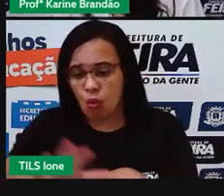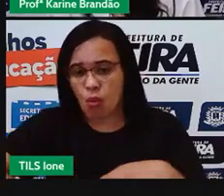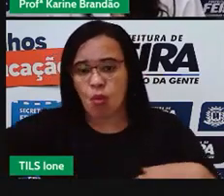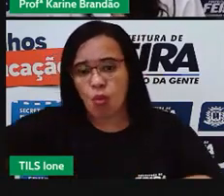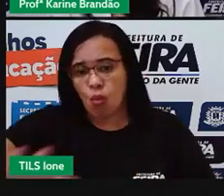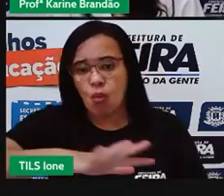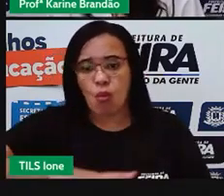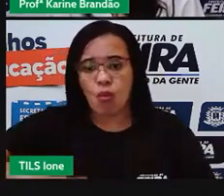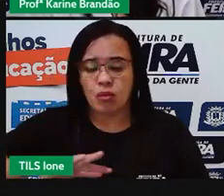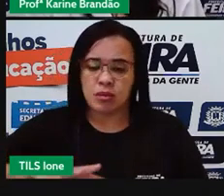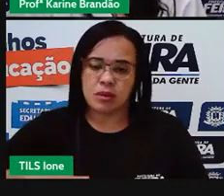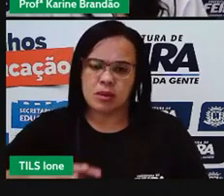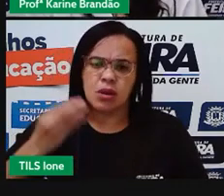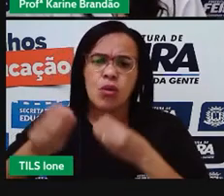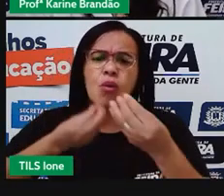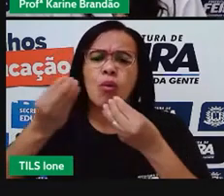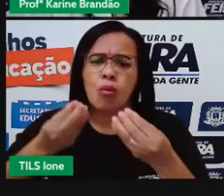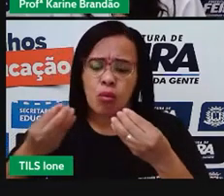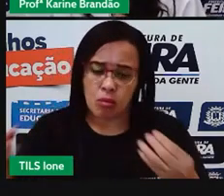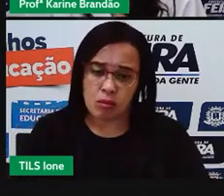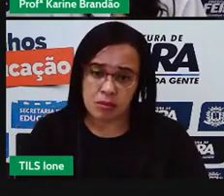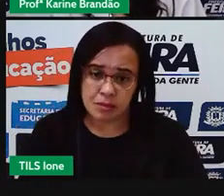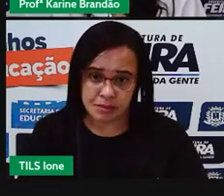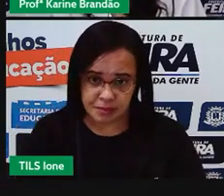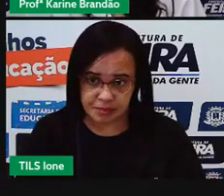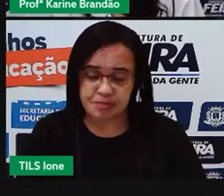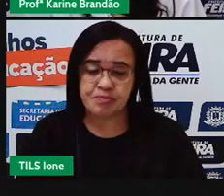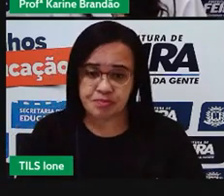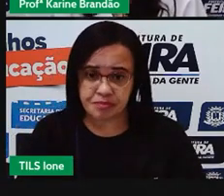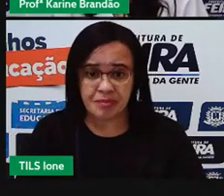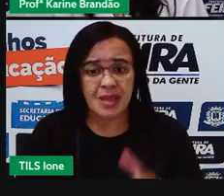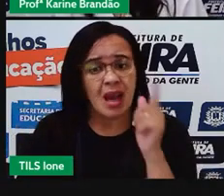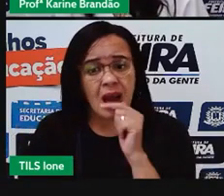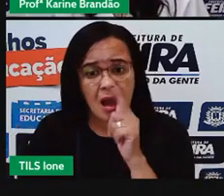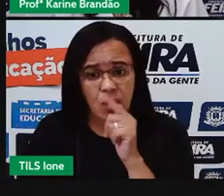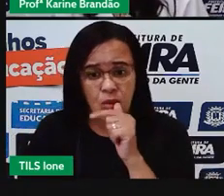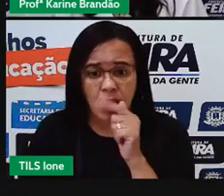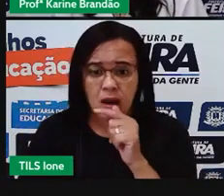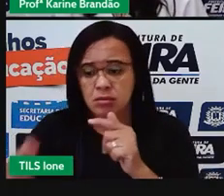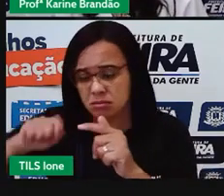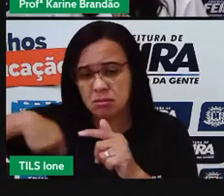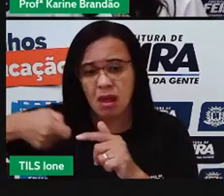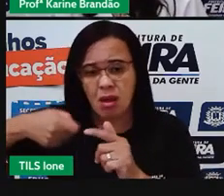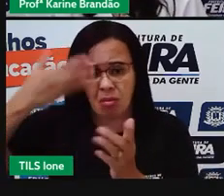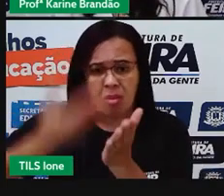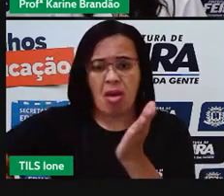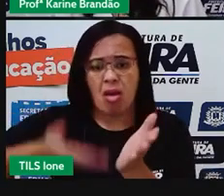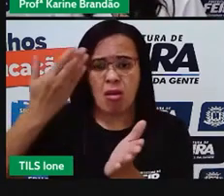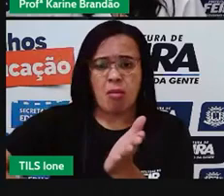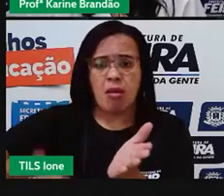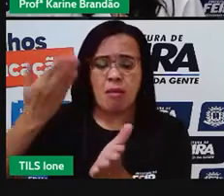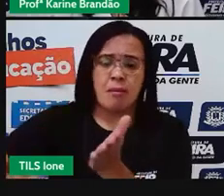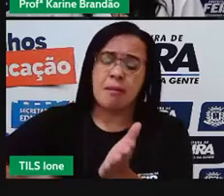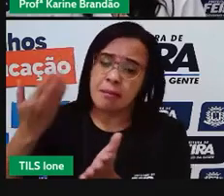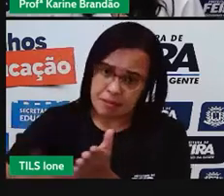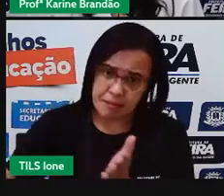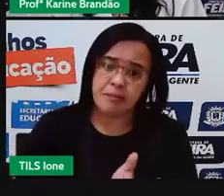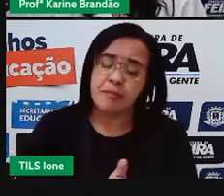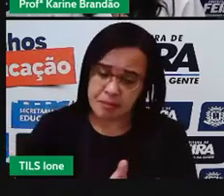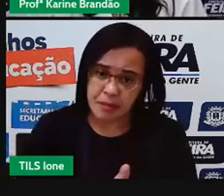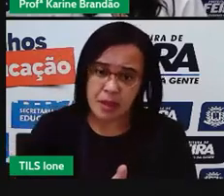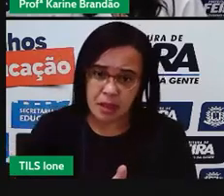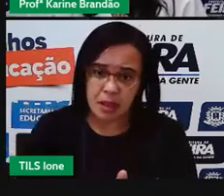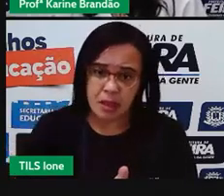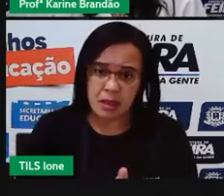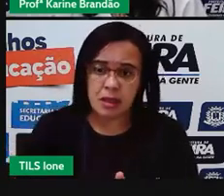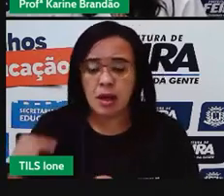gente está dando um fim, um devido, incorreto para essa água potável, para essa água doce, própria,